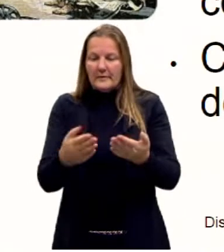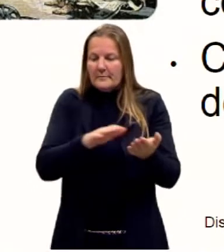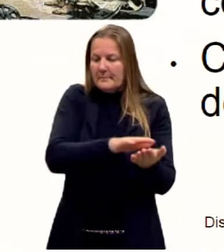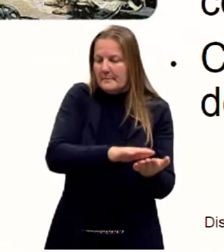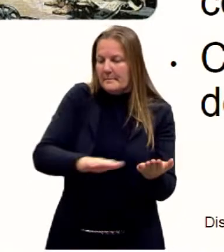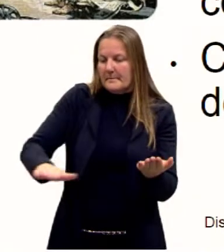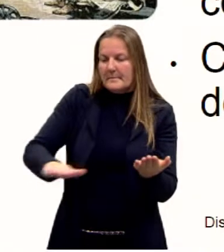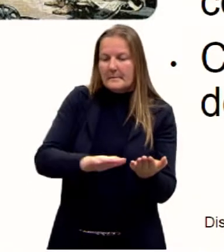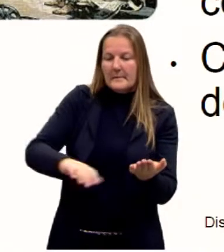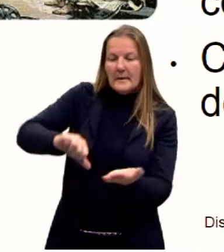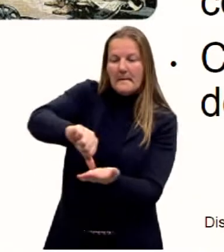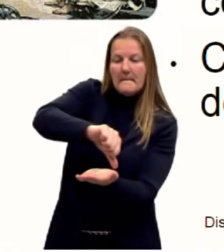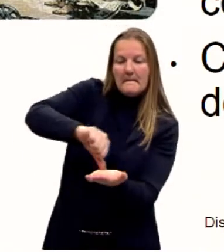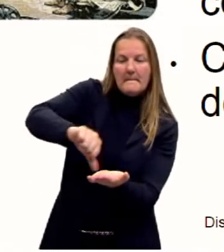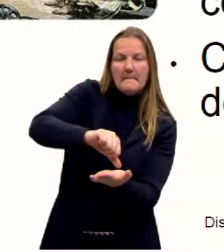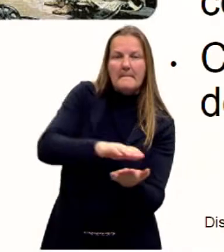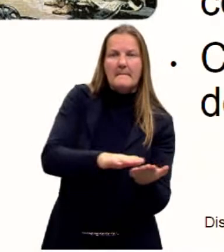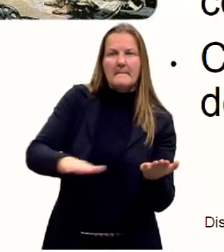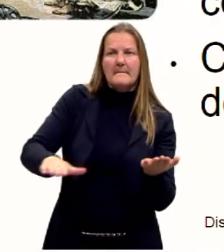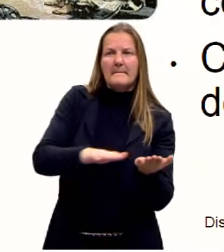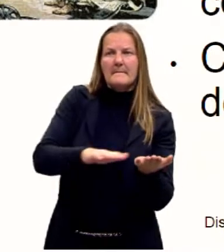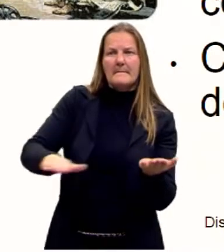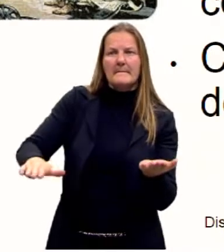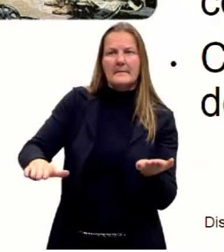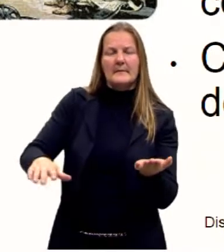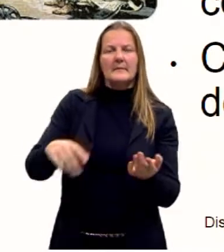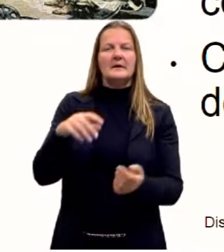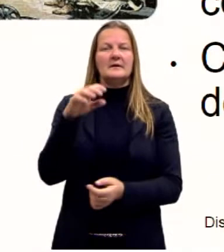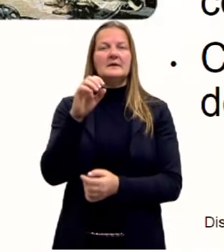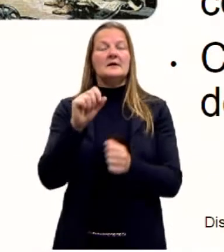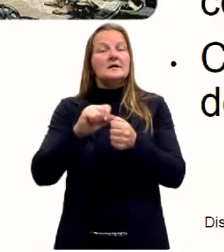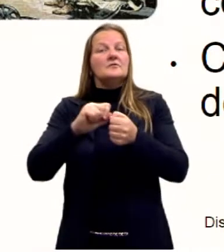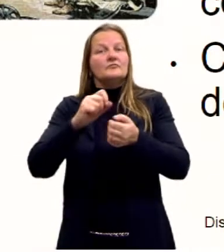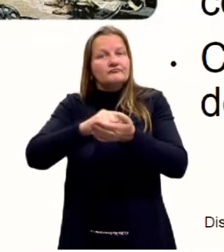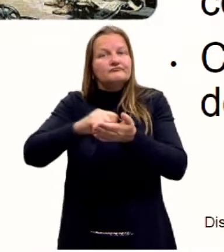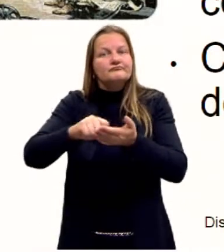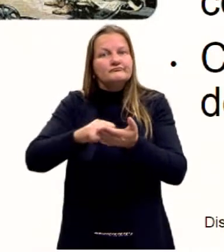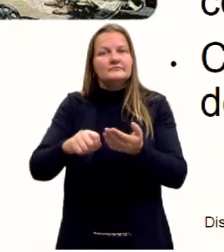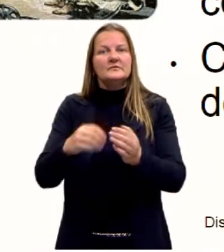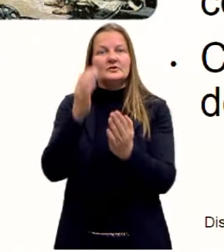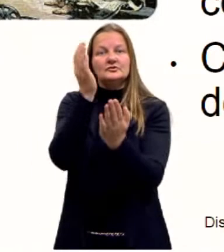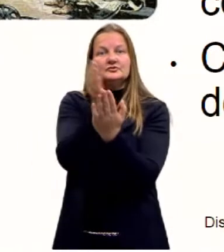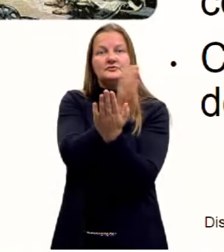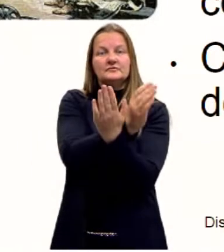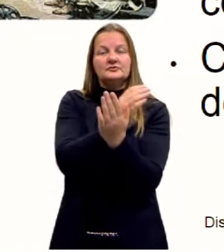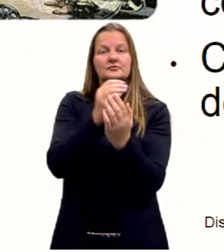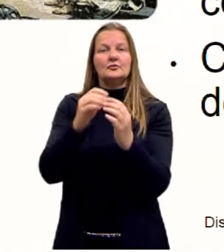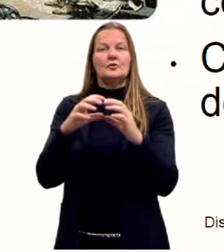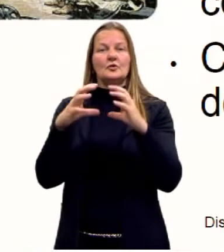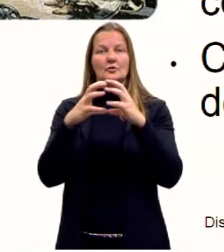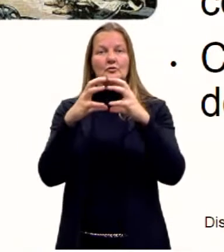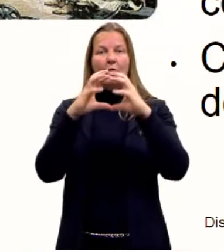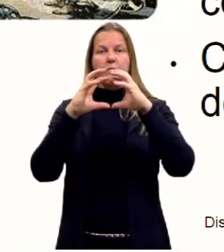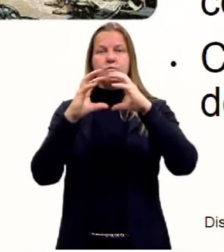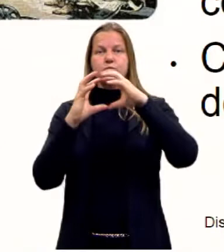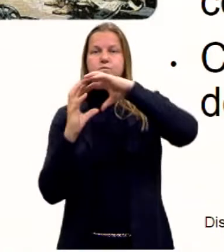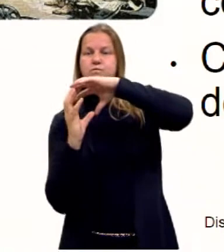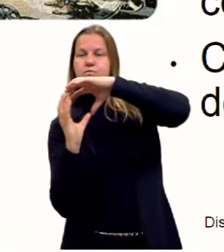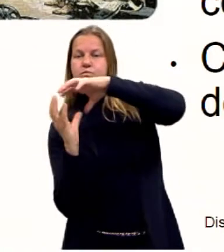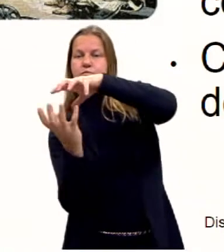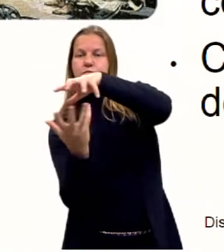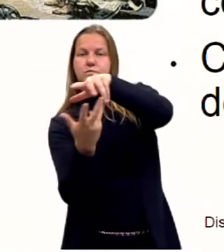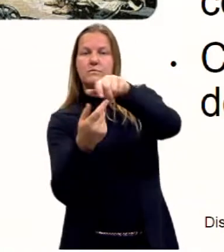então, a projeção estereográfica. Dividiu pela primeira vez o círculo terrestre em 360